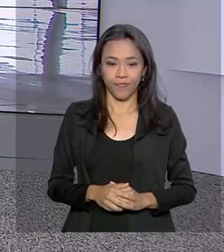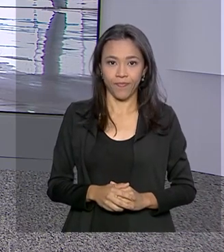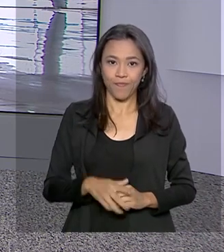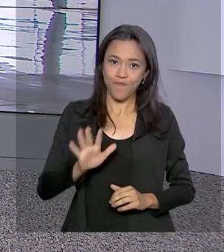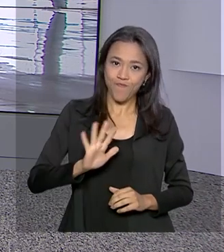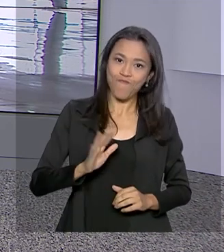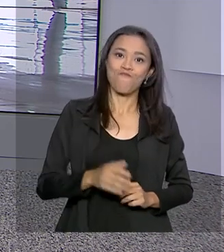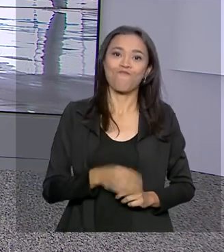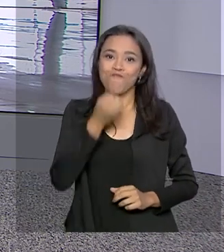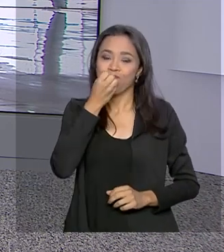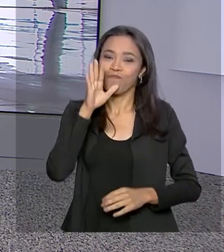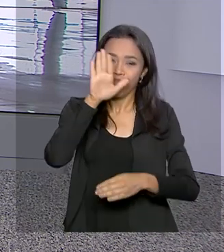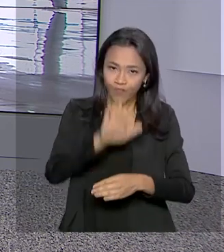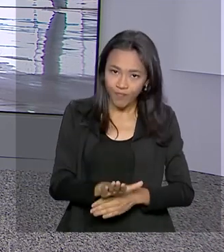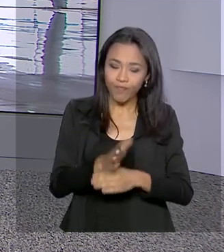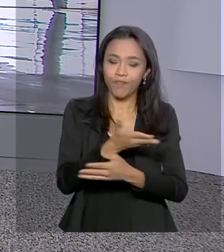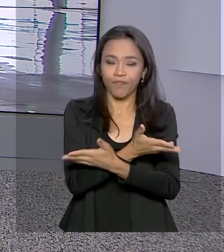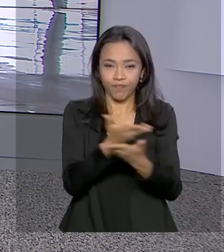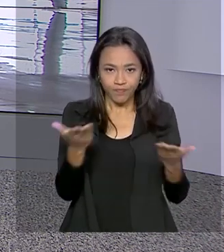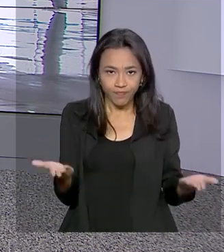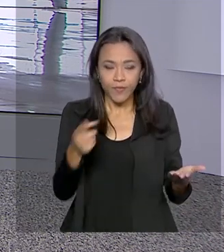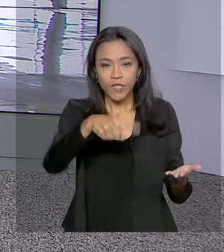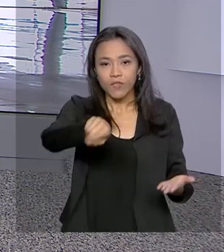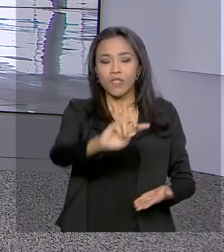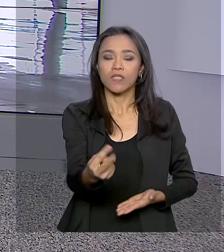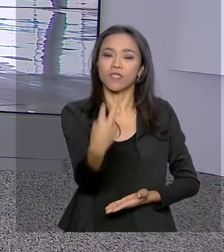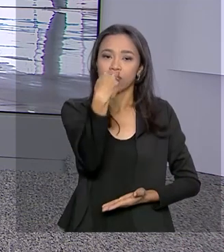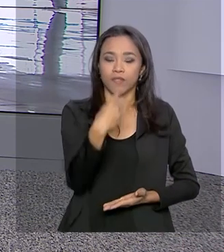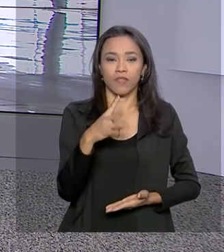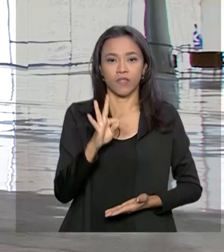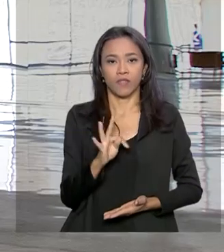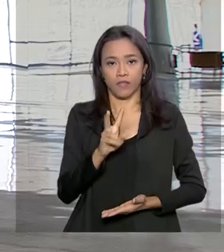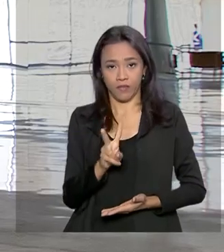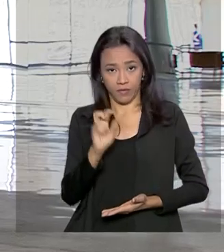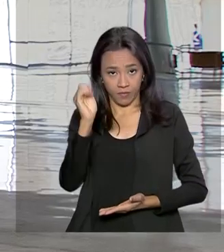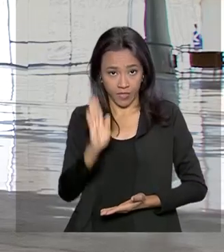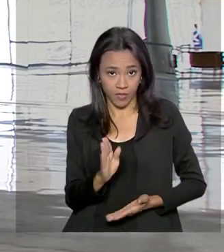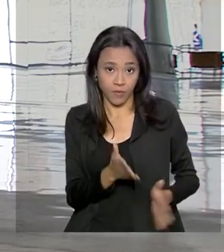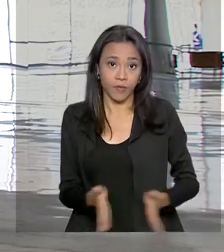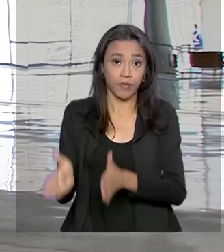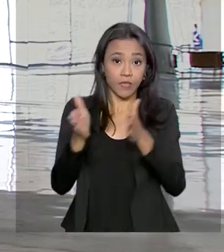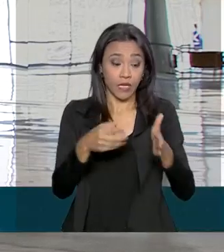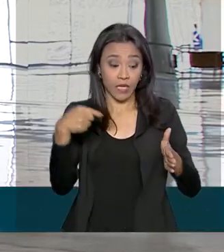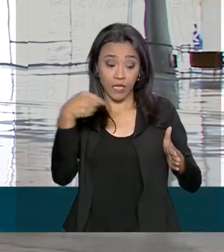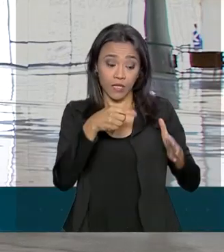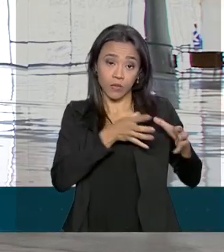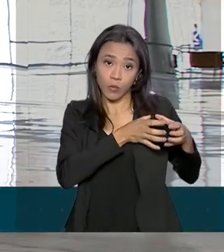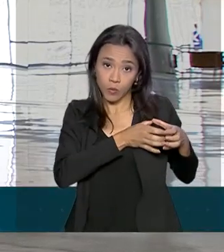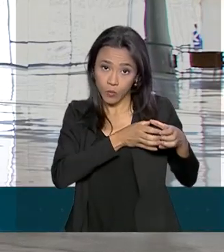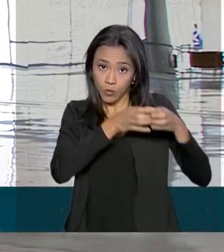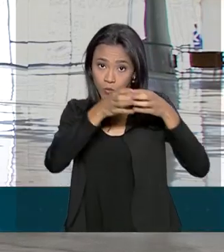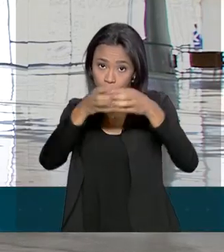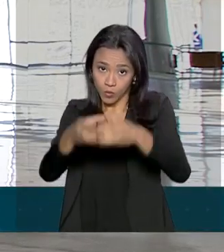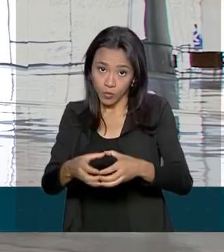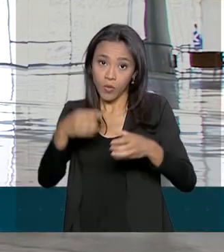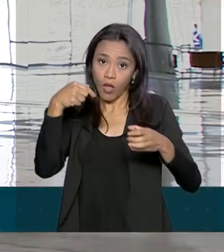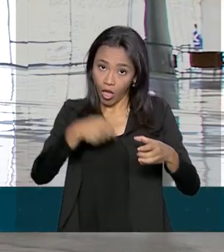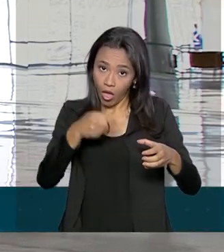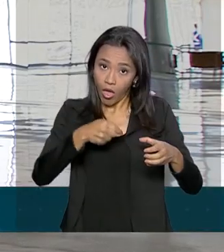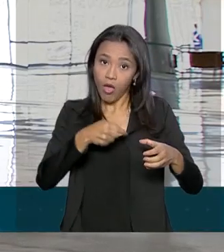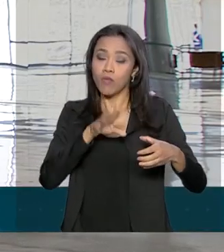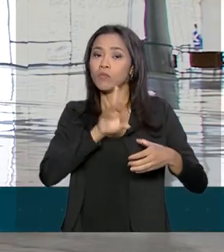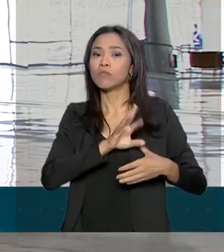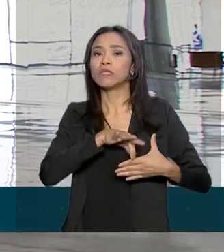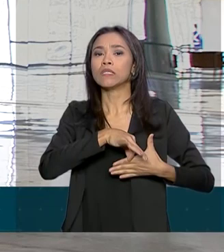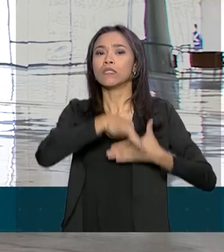Olá, Roberto. Boa tarde para você. Boa tarde para você que acompanha a TV Brasil. Essa comitiva vai ser liderada pelo ministro-chefe da Casa